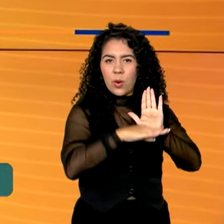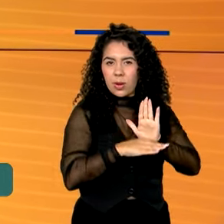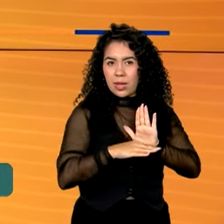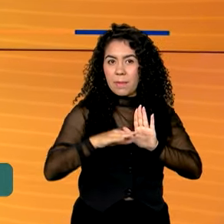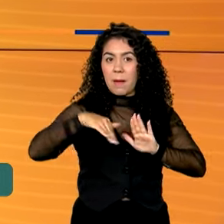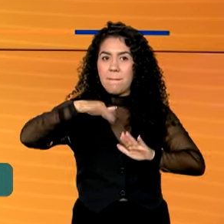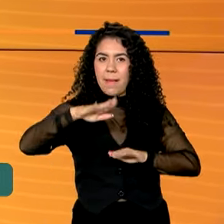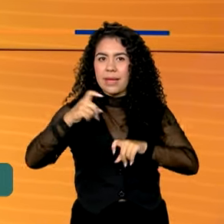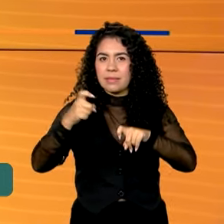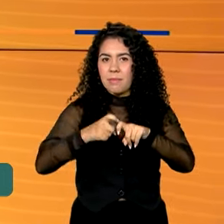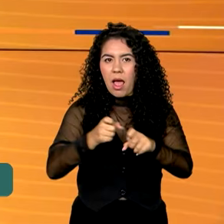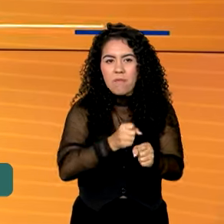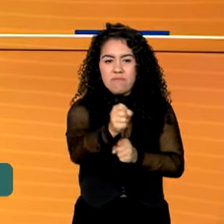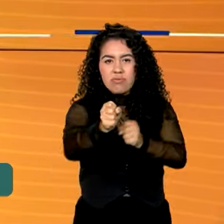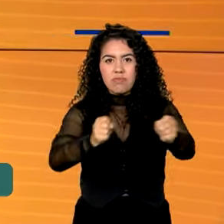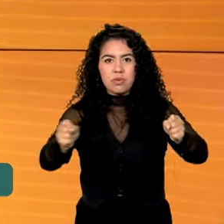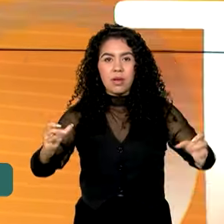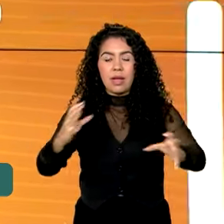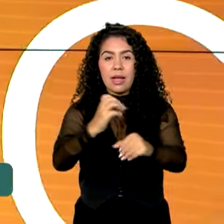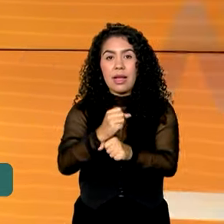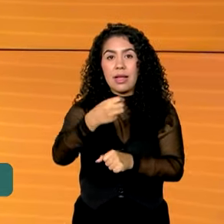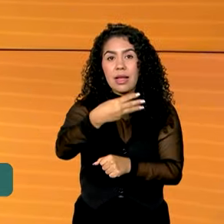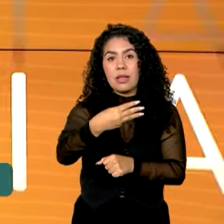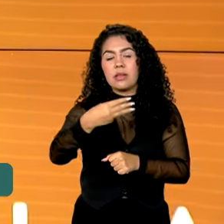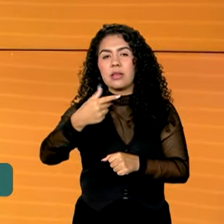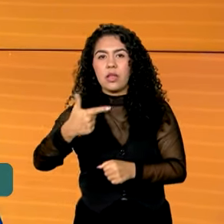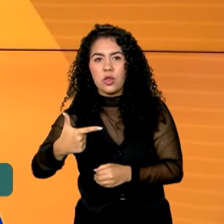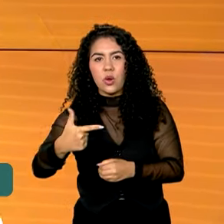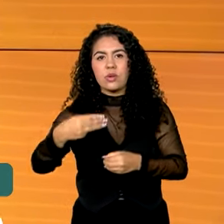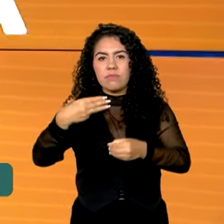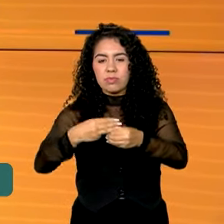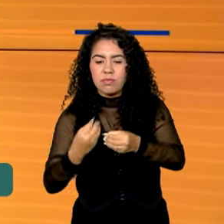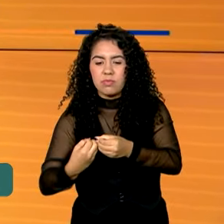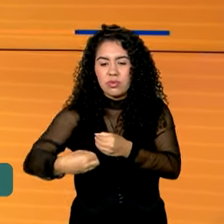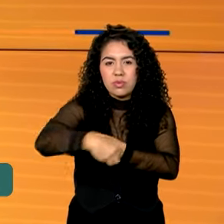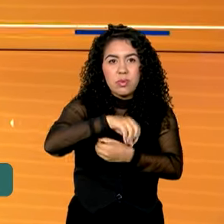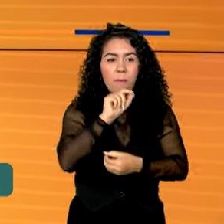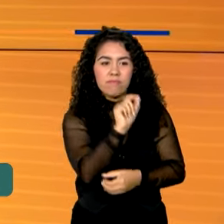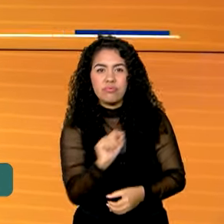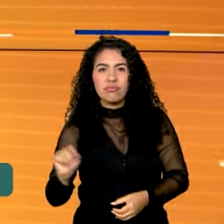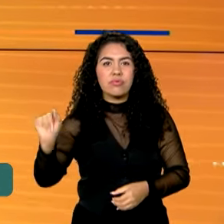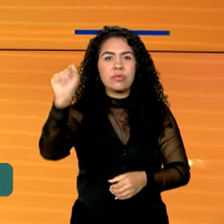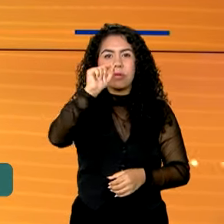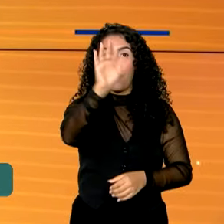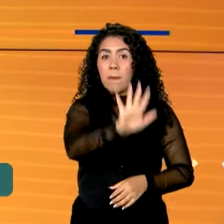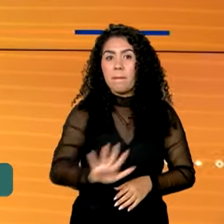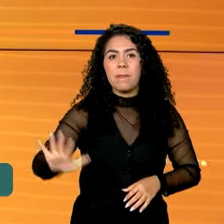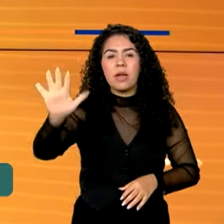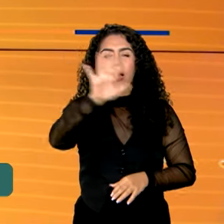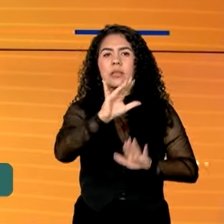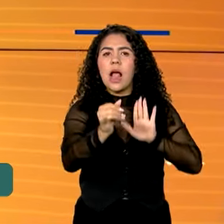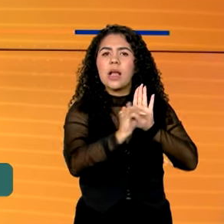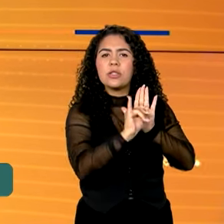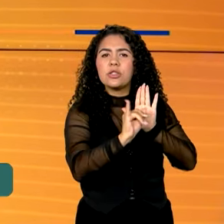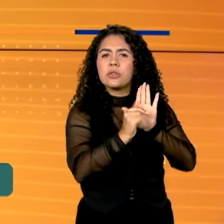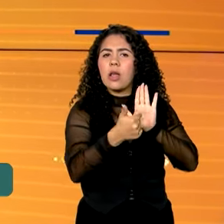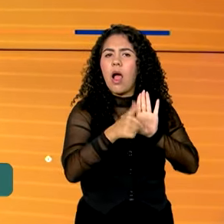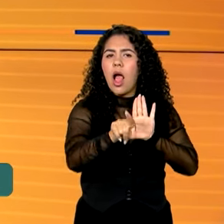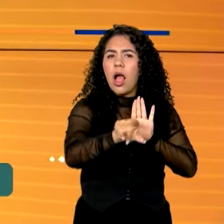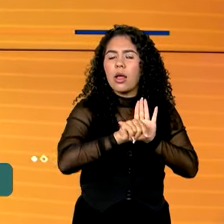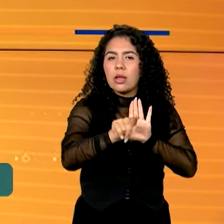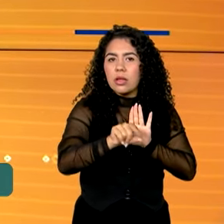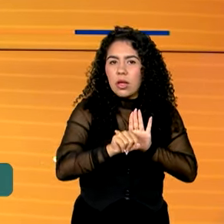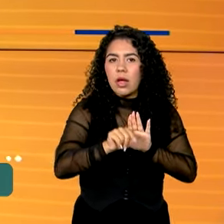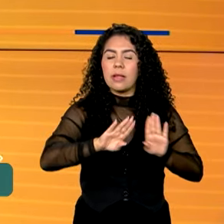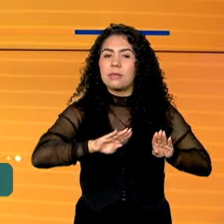distritos sanitários especiais indígenas espalhados por todo o país. No edital de seleção, foi feita a reserva de vagas para